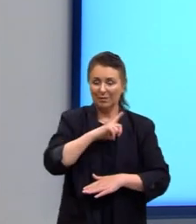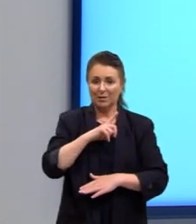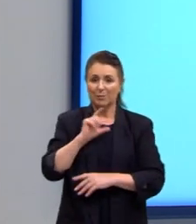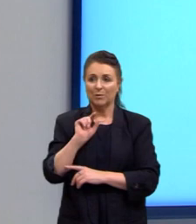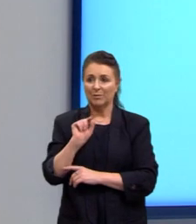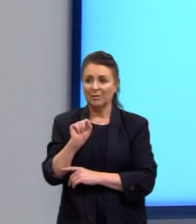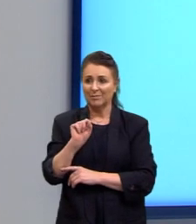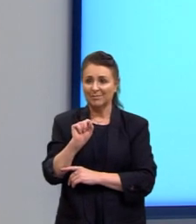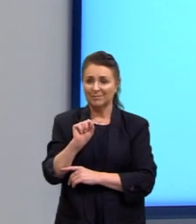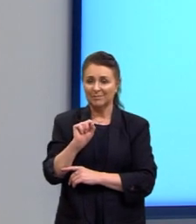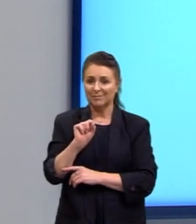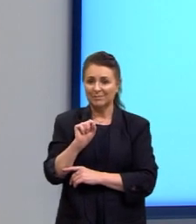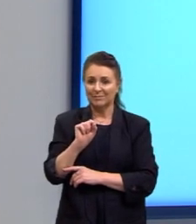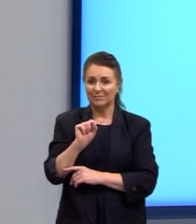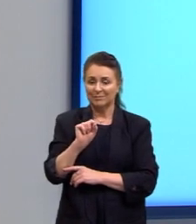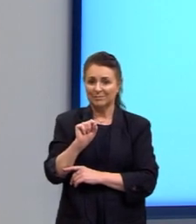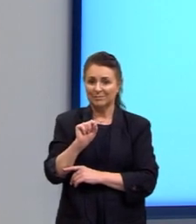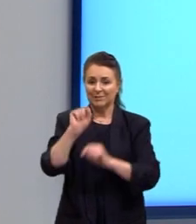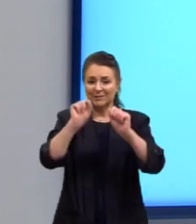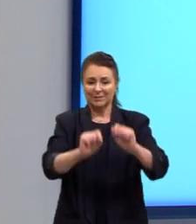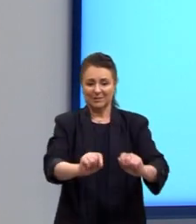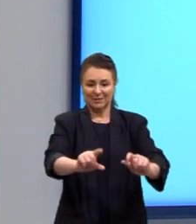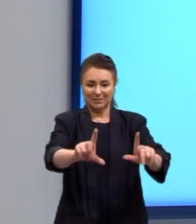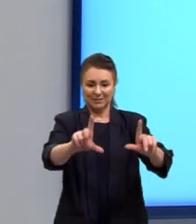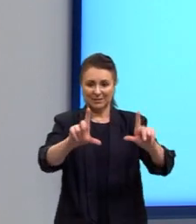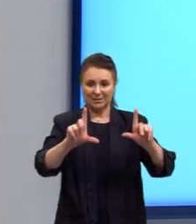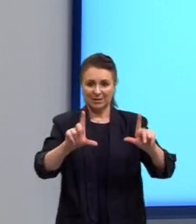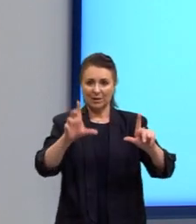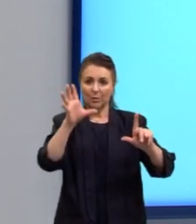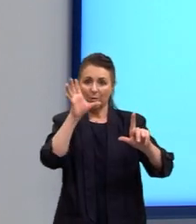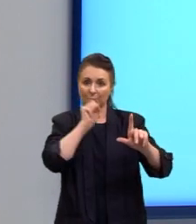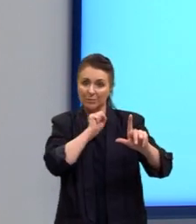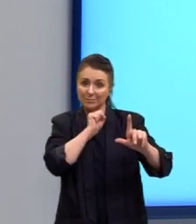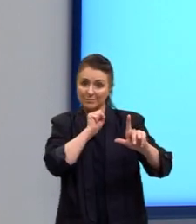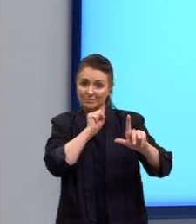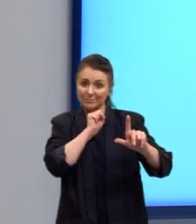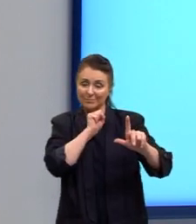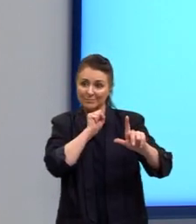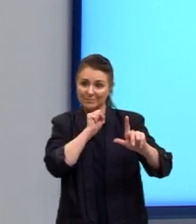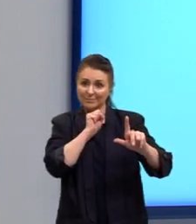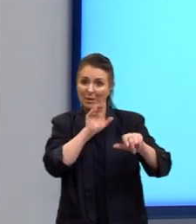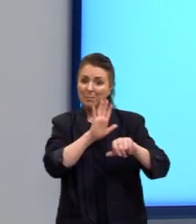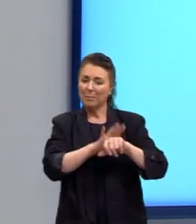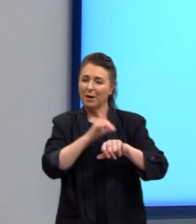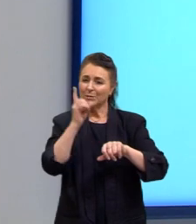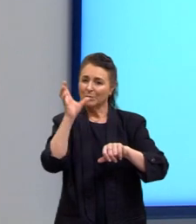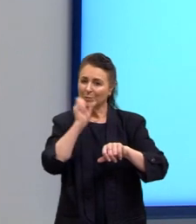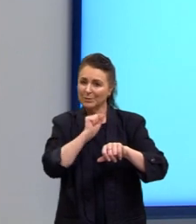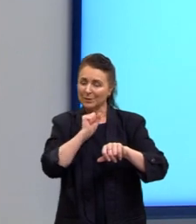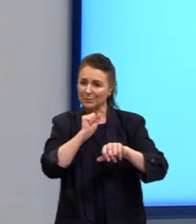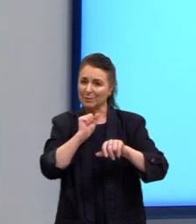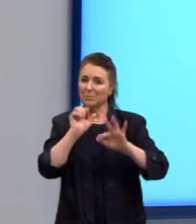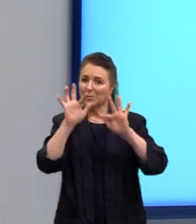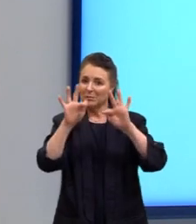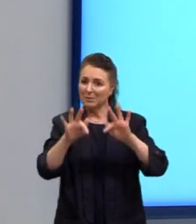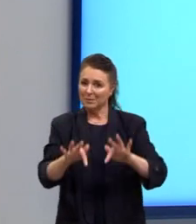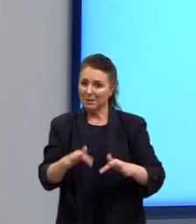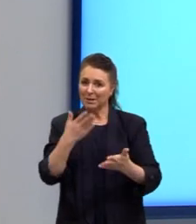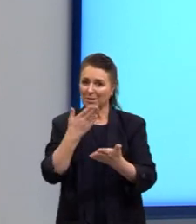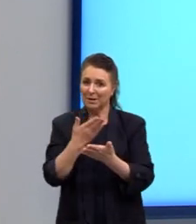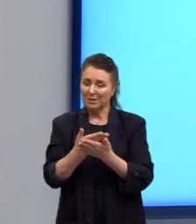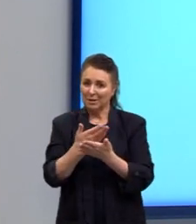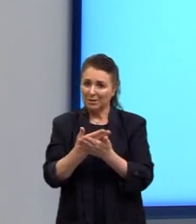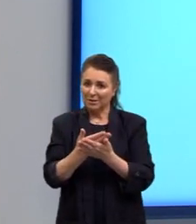aqui na nossa tela, um pãozinho, mais um pãozinho, para encerrar a nossa